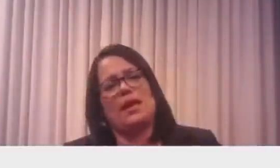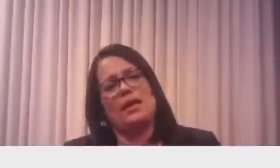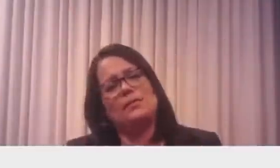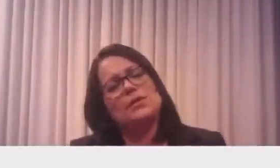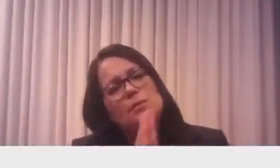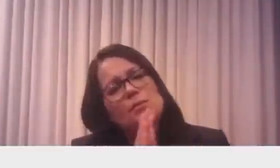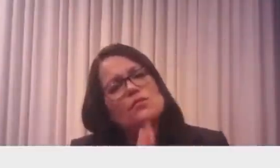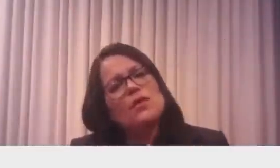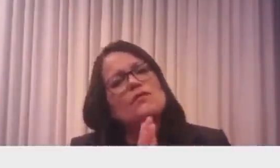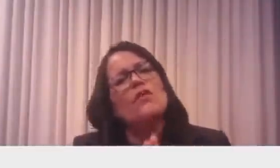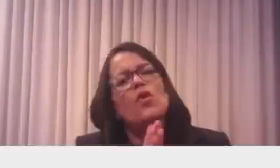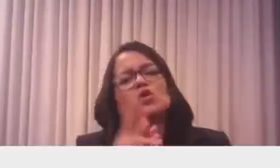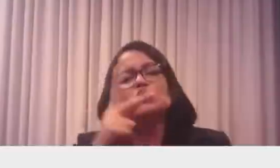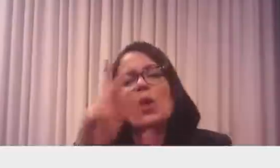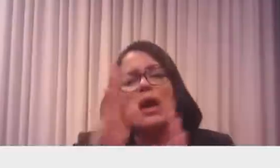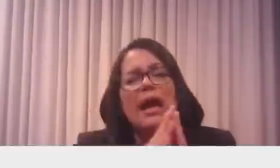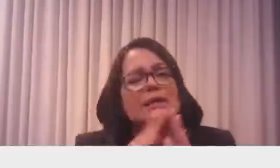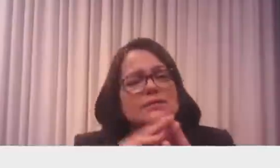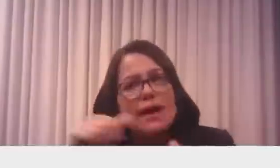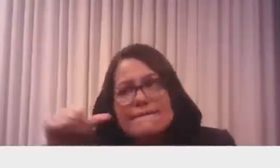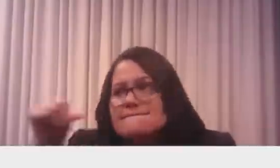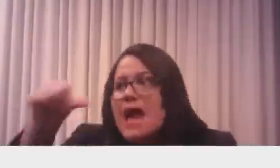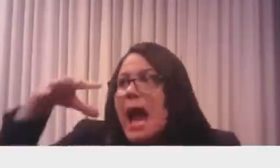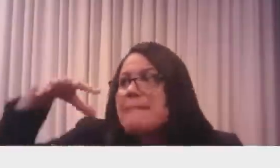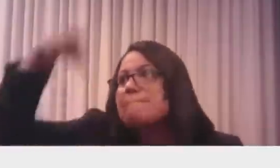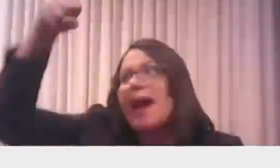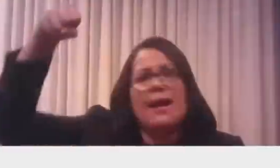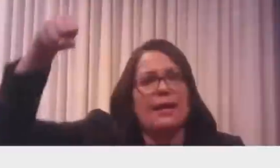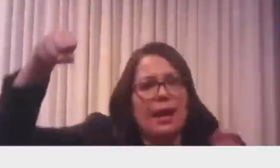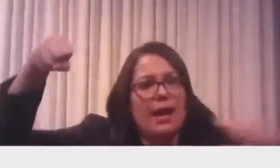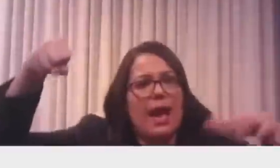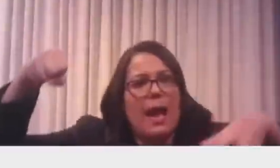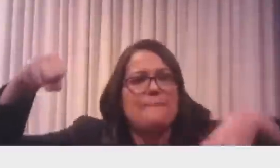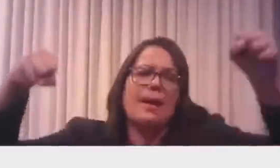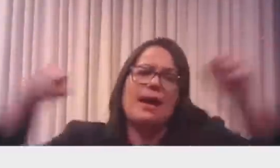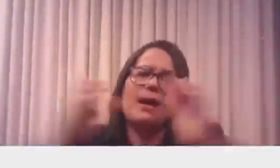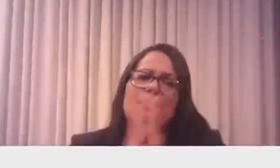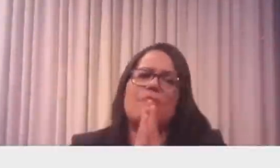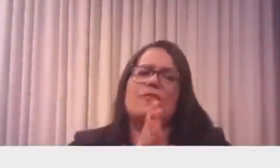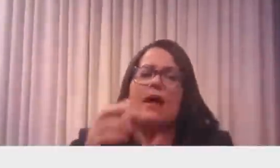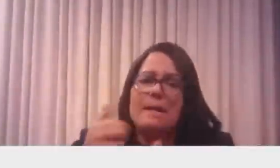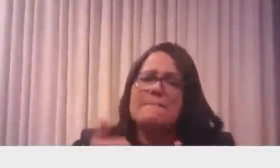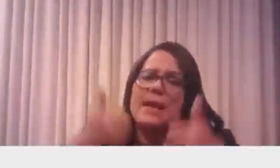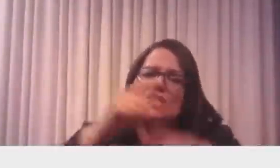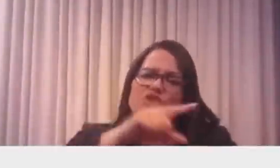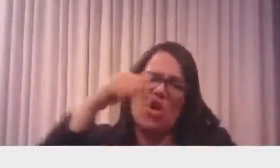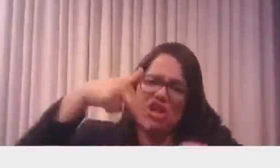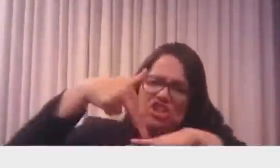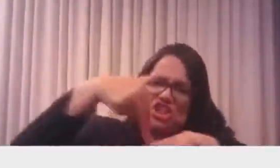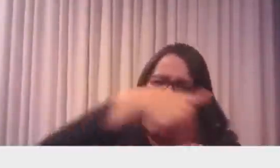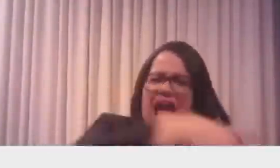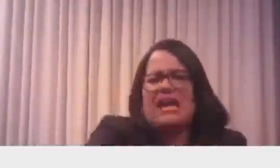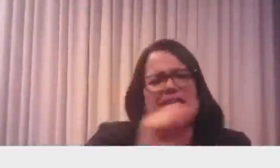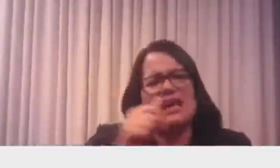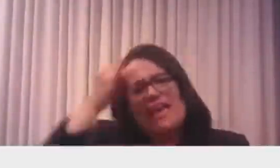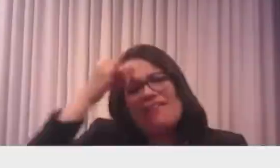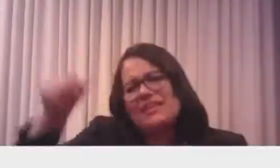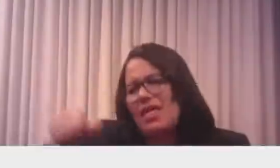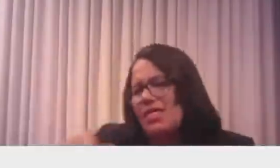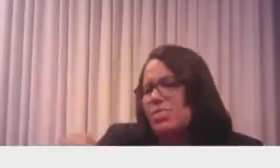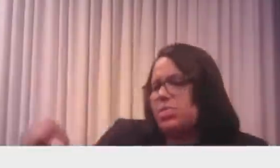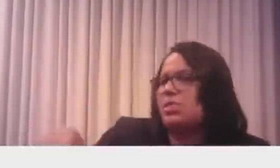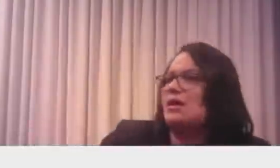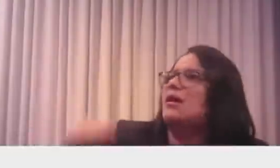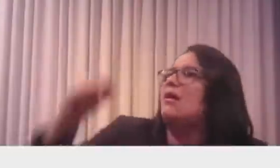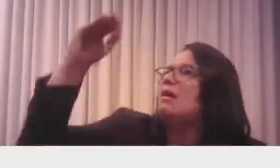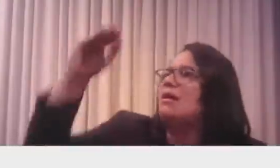pede para você, por favor, apague o maluco da casa agora, desça de escada, não chame o elevador para tudo. Se puder subir, se você for mais novo